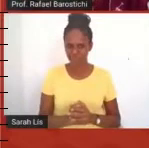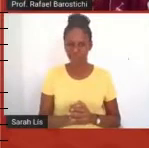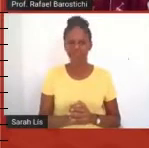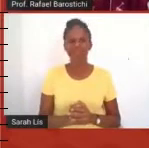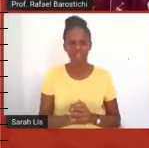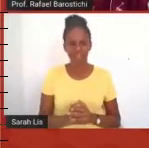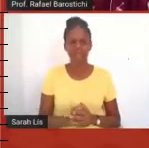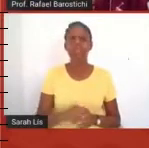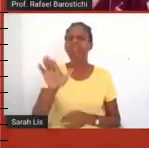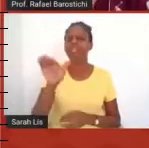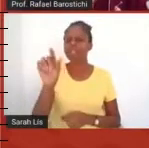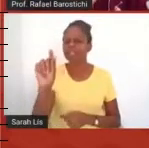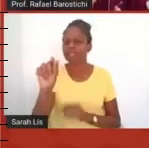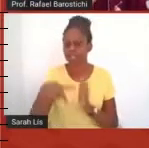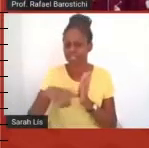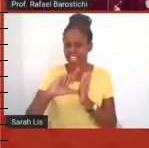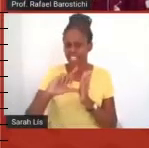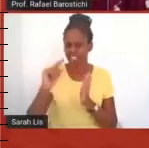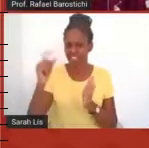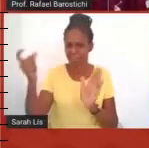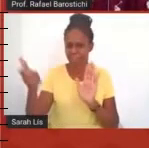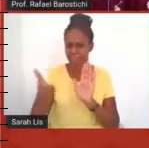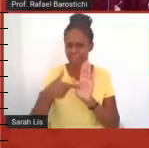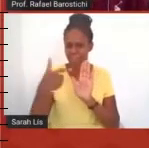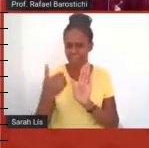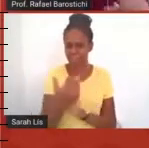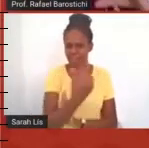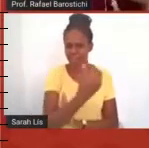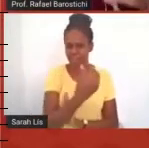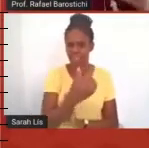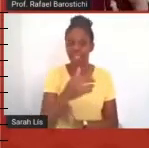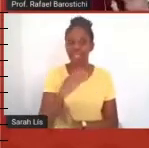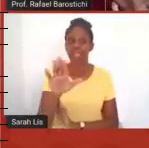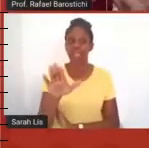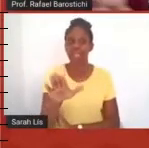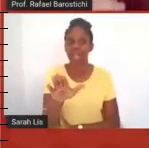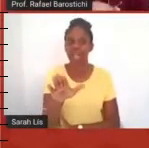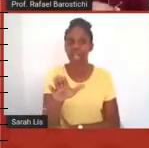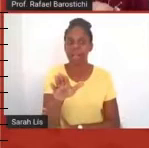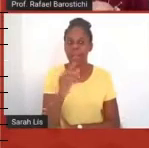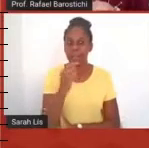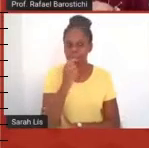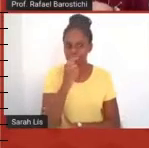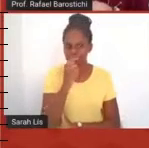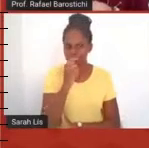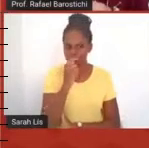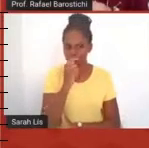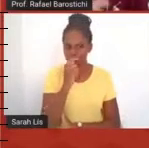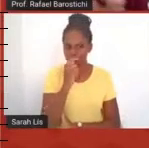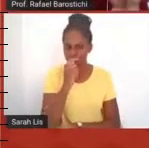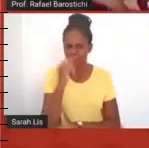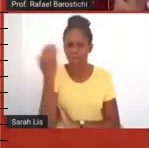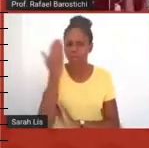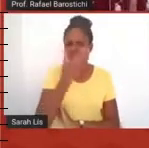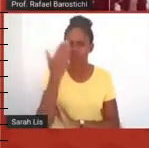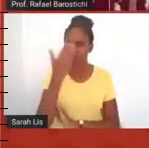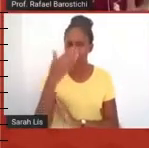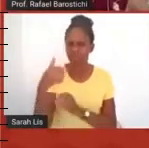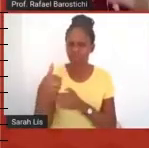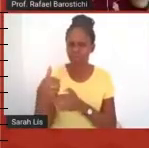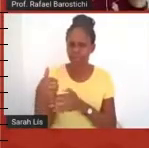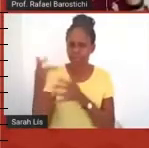Augusto, só antes de você dar o play, eu quero só, eu não estou vendo aqui o chat, mas